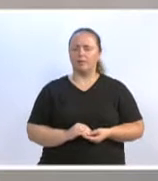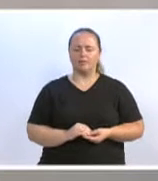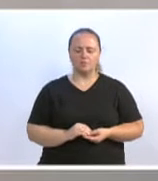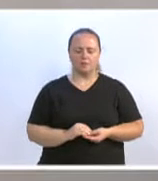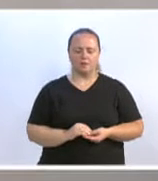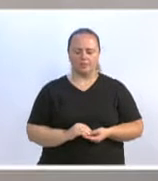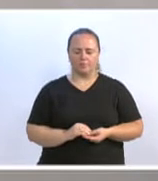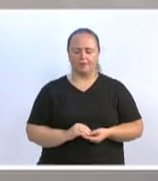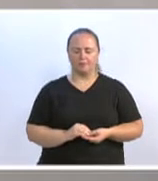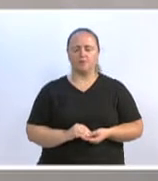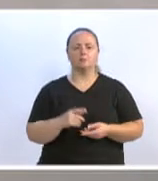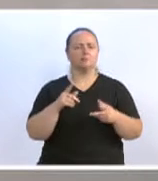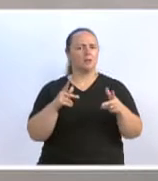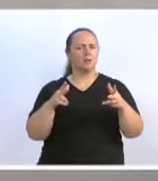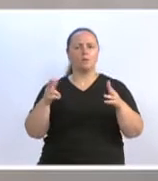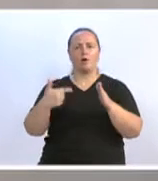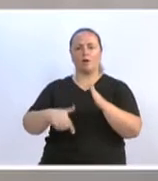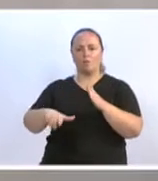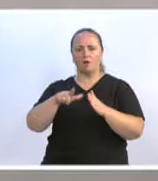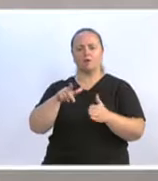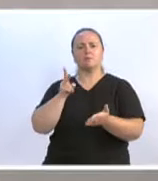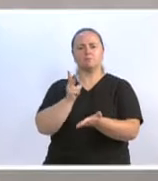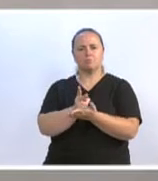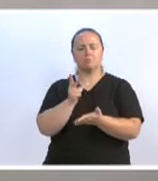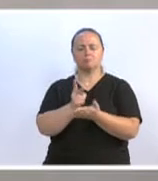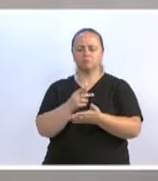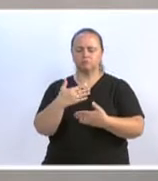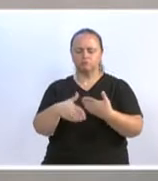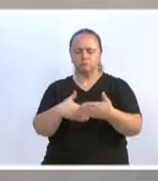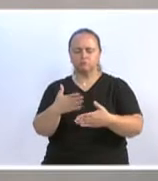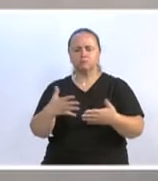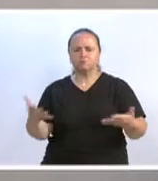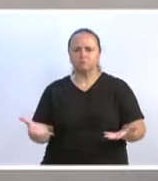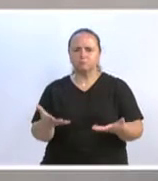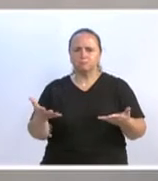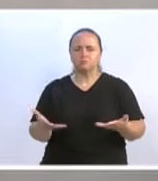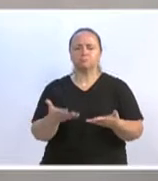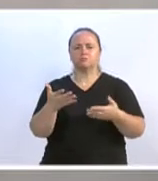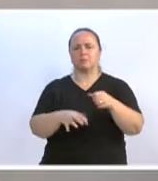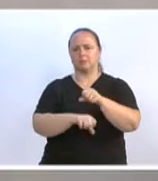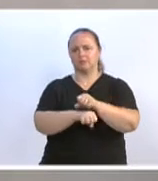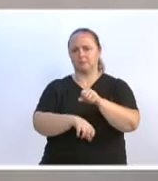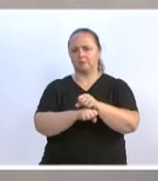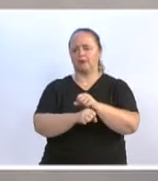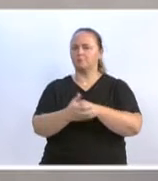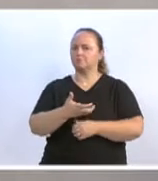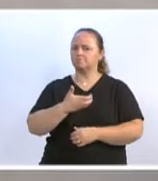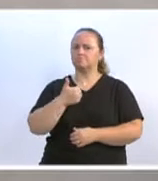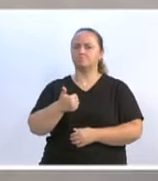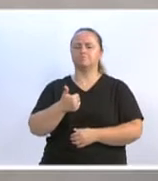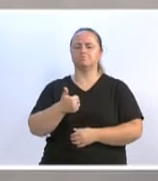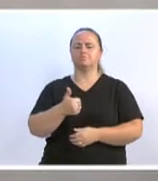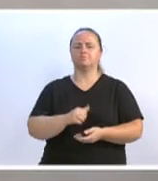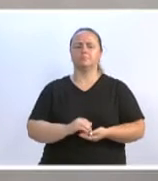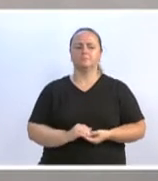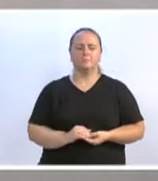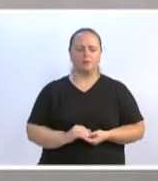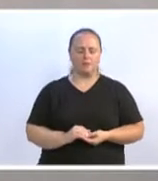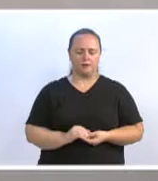o Carlos Lange, vai conseguir tocar o CETERB da melhor maneira possível. Gostaria também